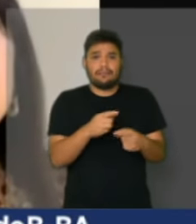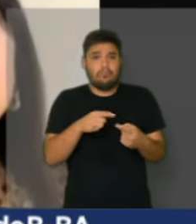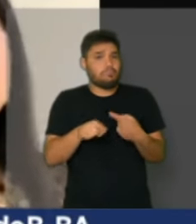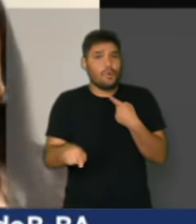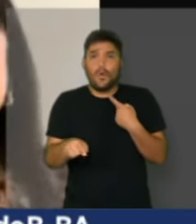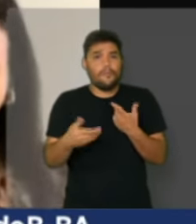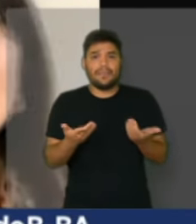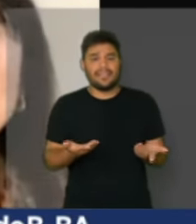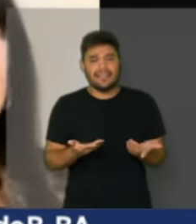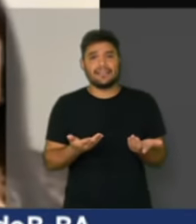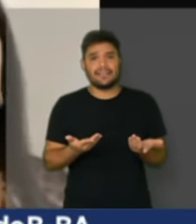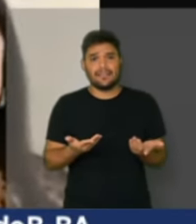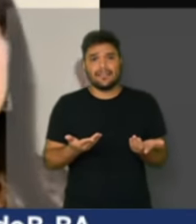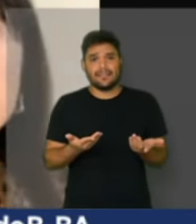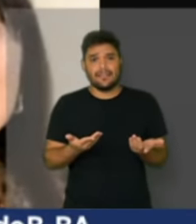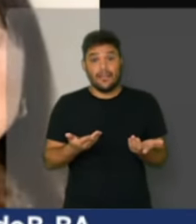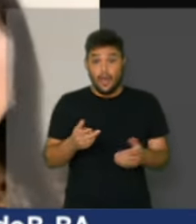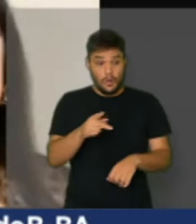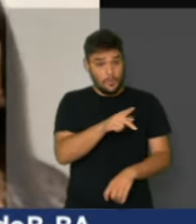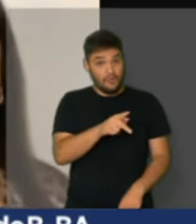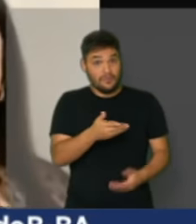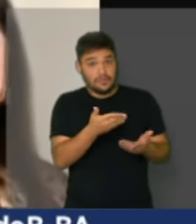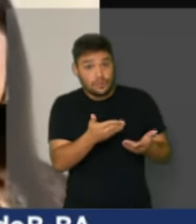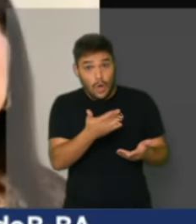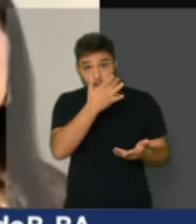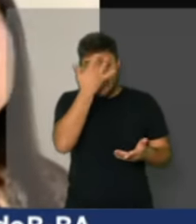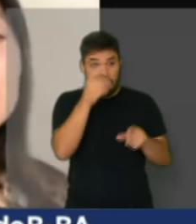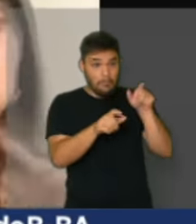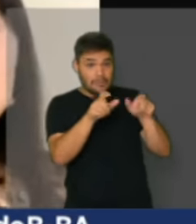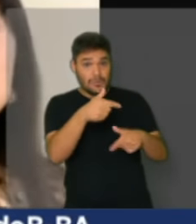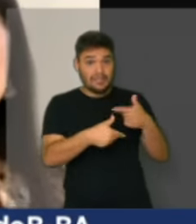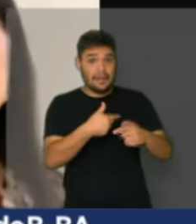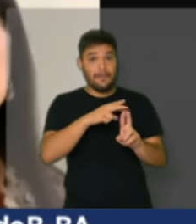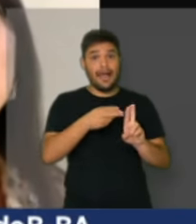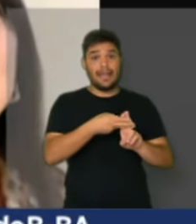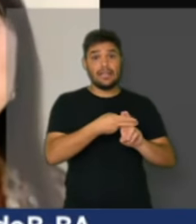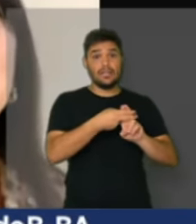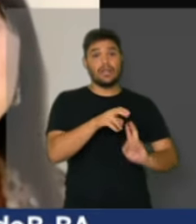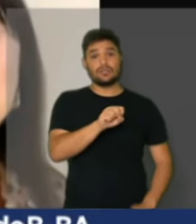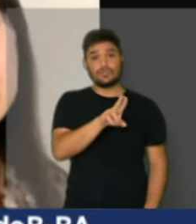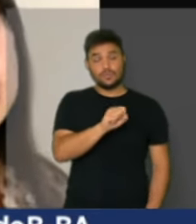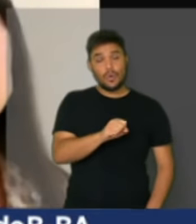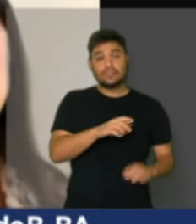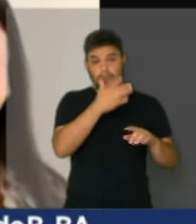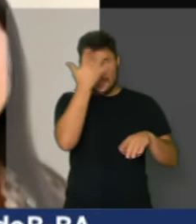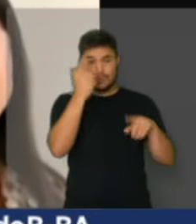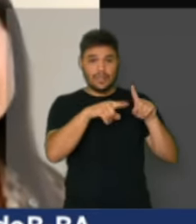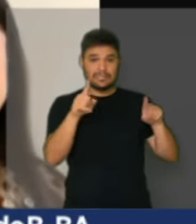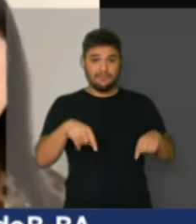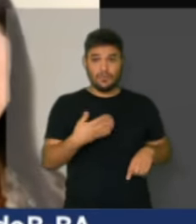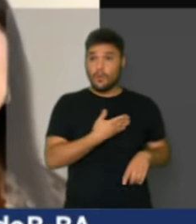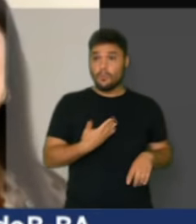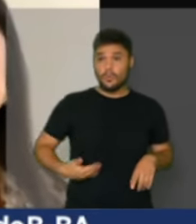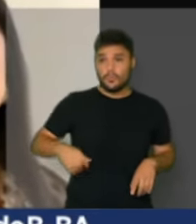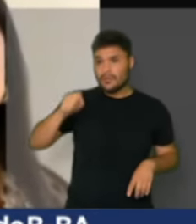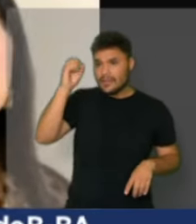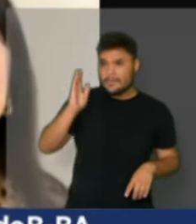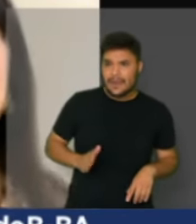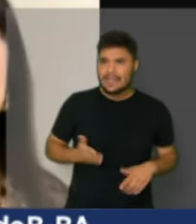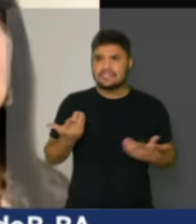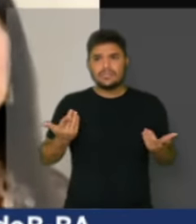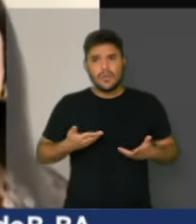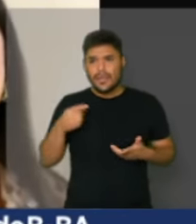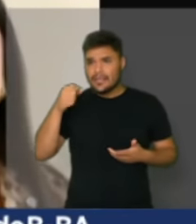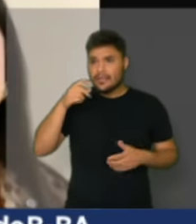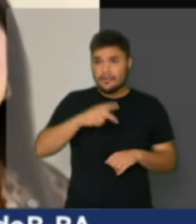representa os professores, os trabalhadores do SUS e todos os servidores públicos em nosso país e muito menos